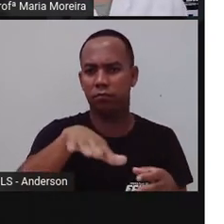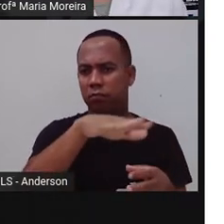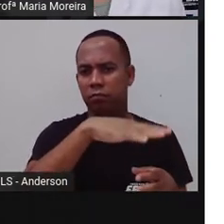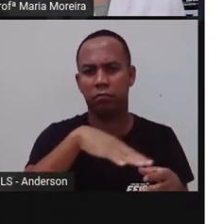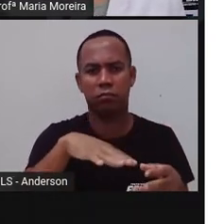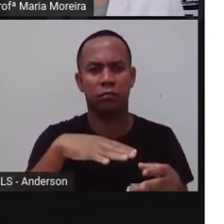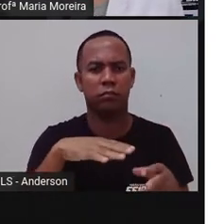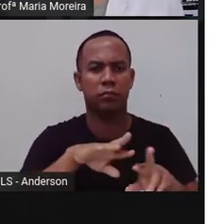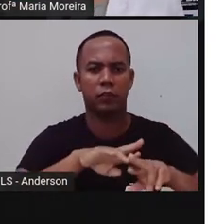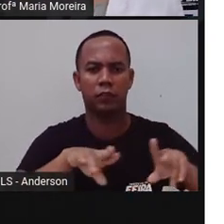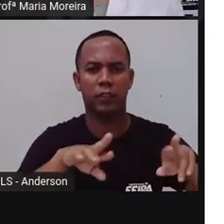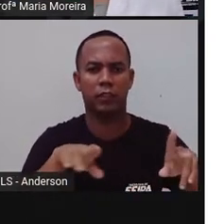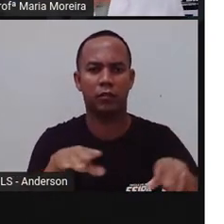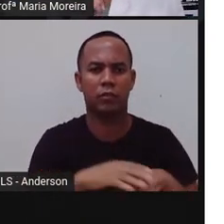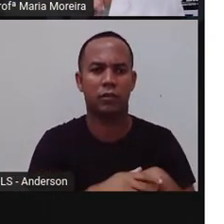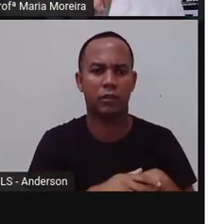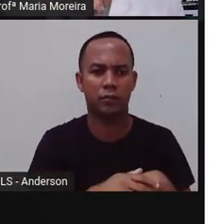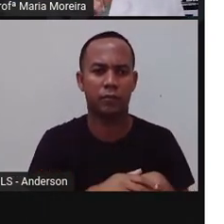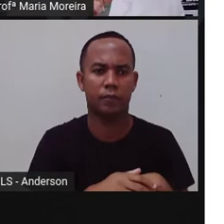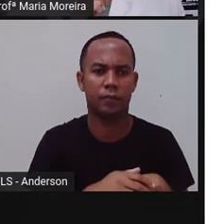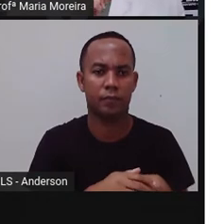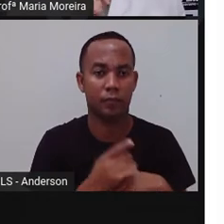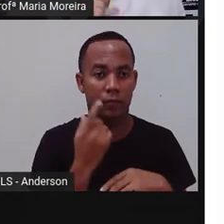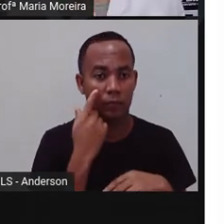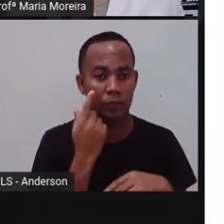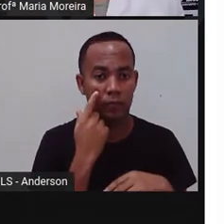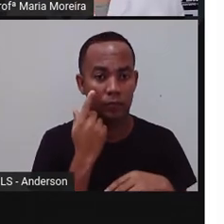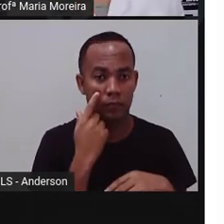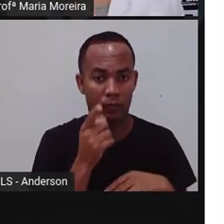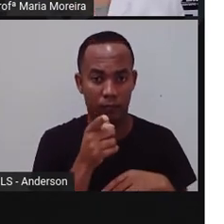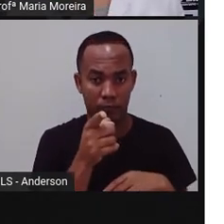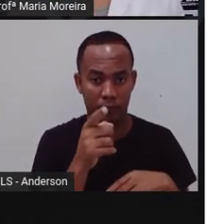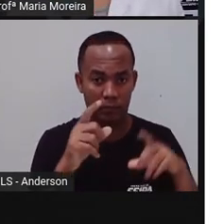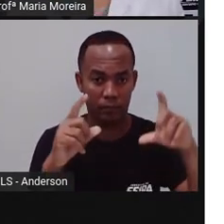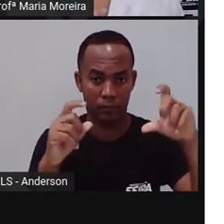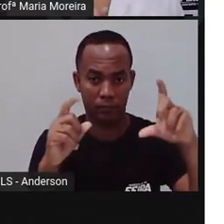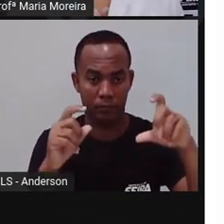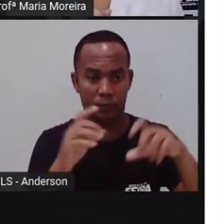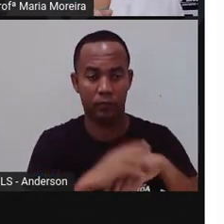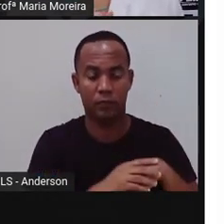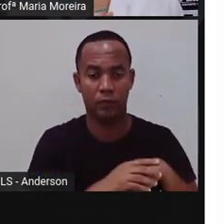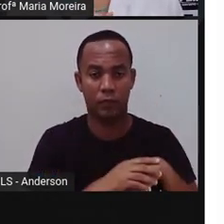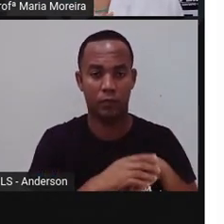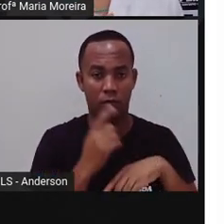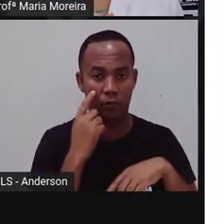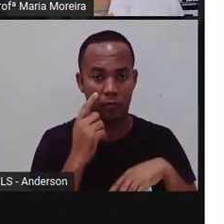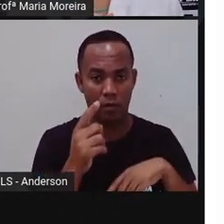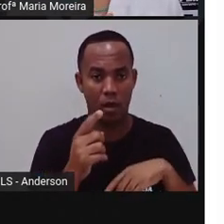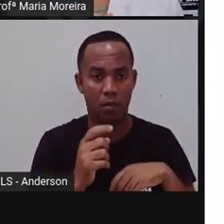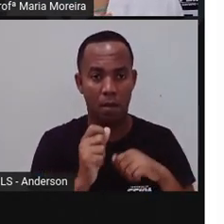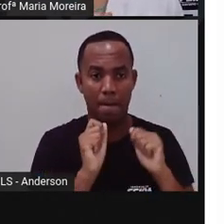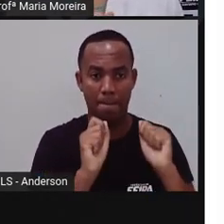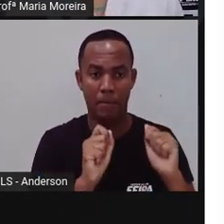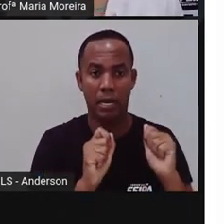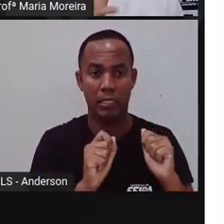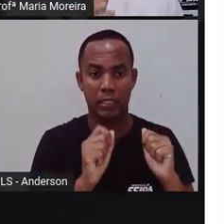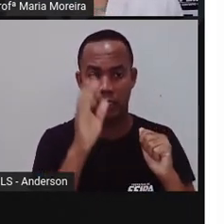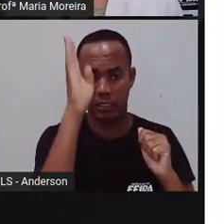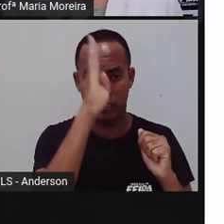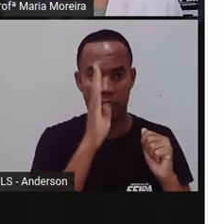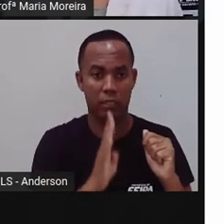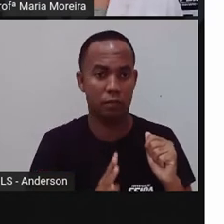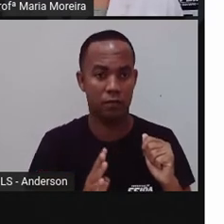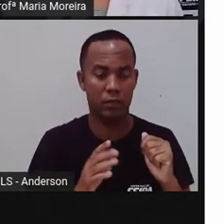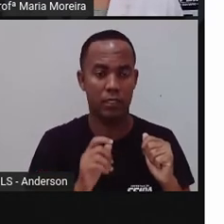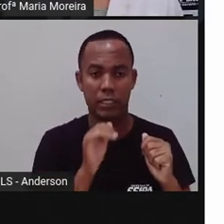utilizado para várias coisas, mas, observa só, existem regras para o uso do espaço público, certo? Eu não posso